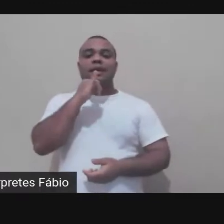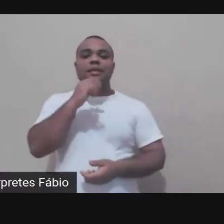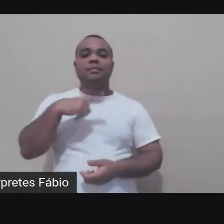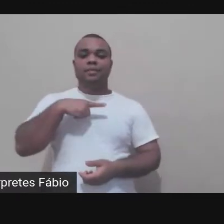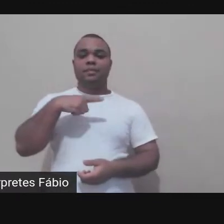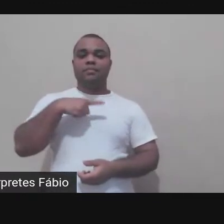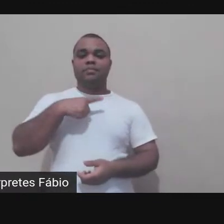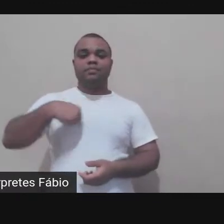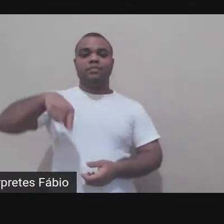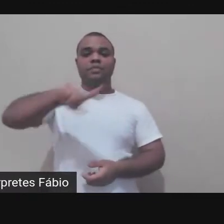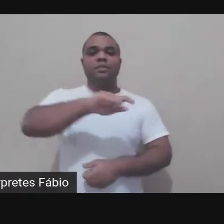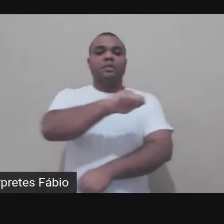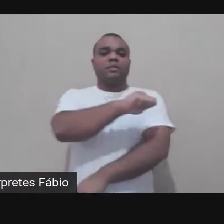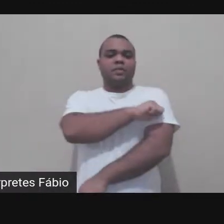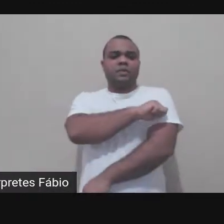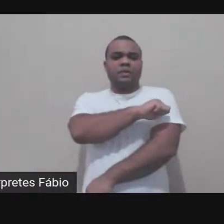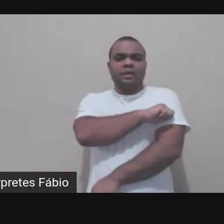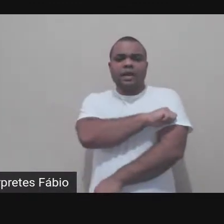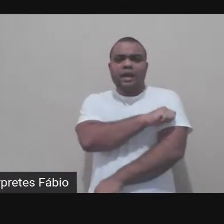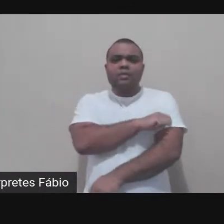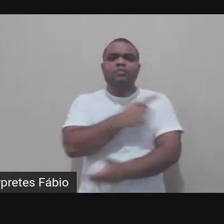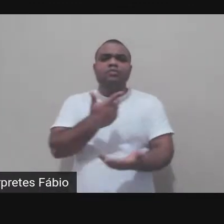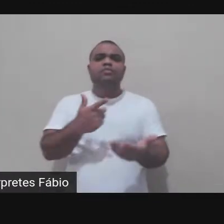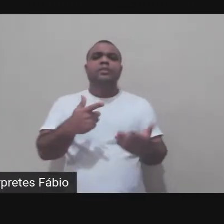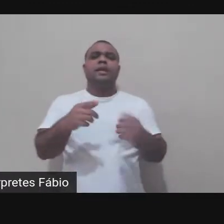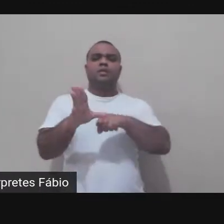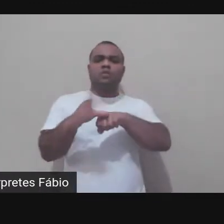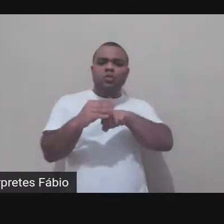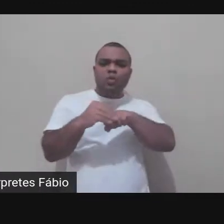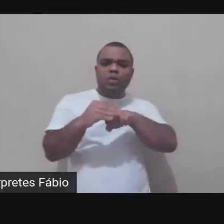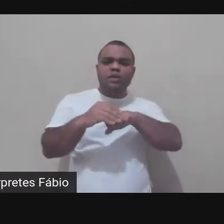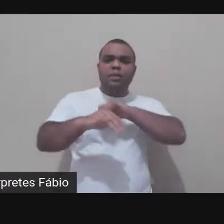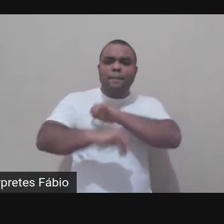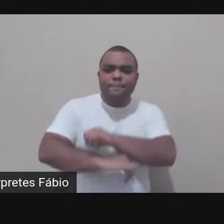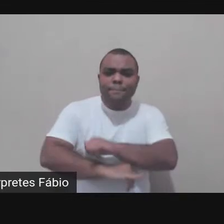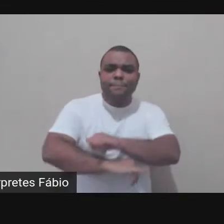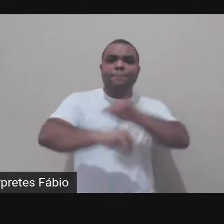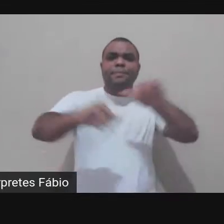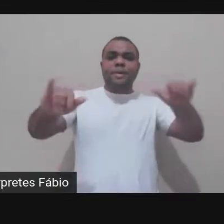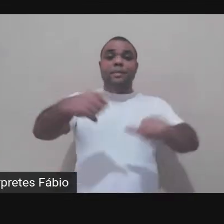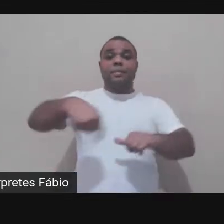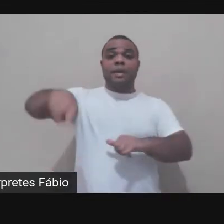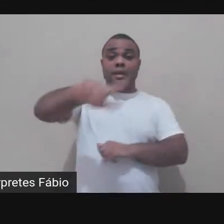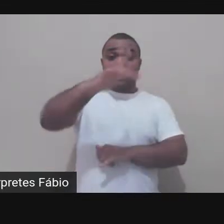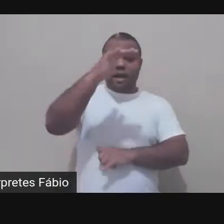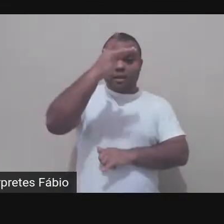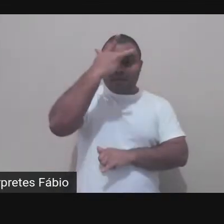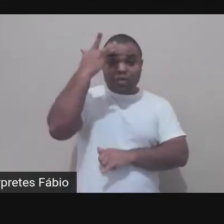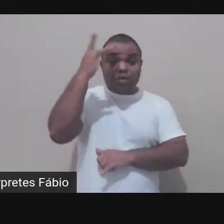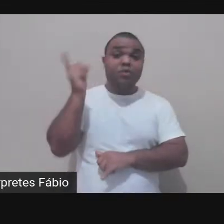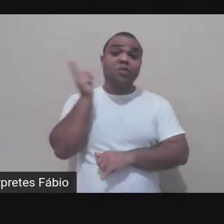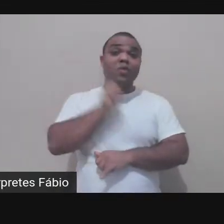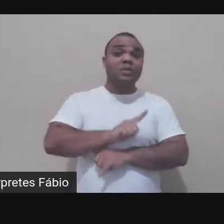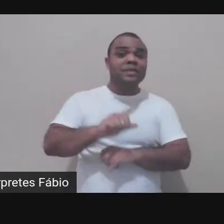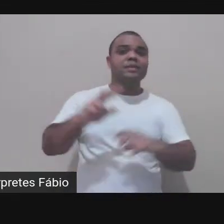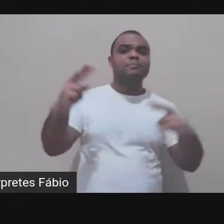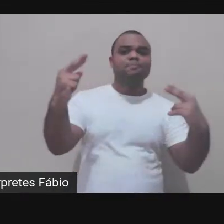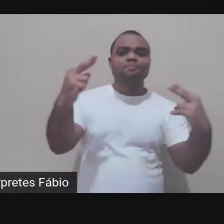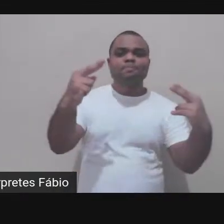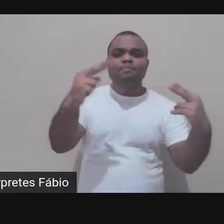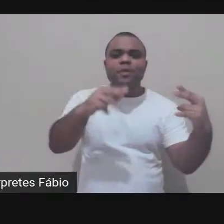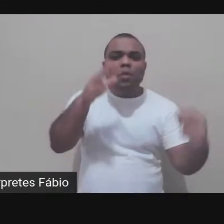um conhecimento esse conhecimento sendo divulgado de uma forma mais acessível e mais instigante e